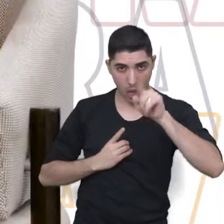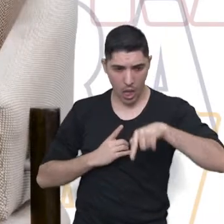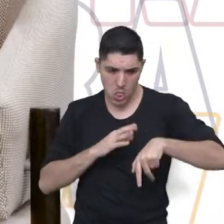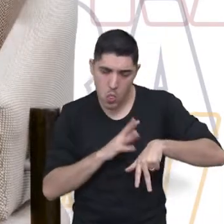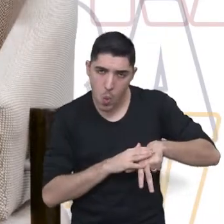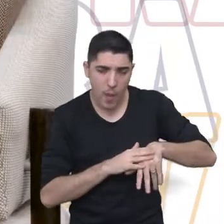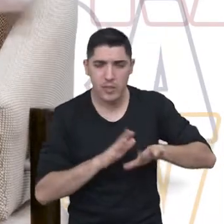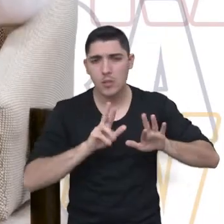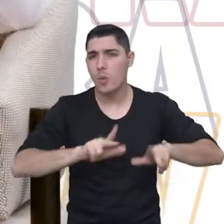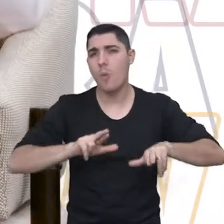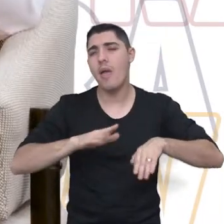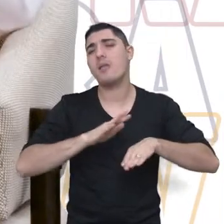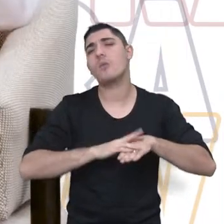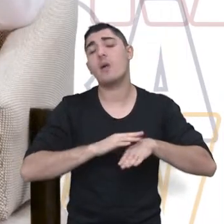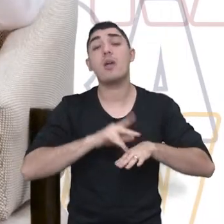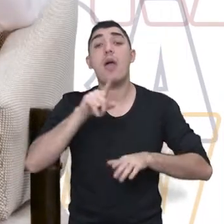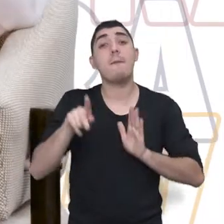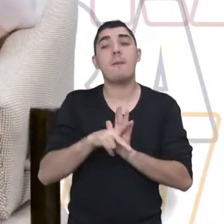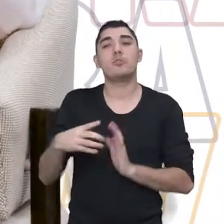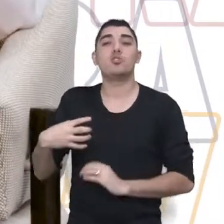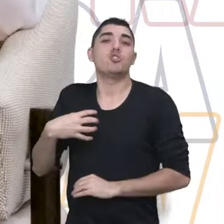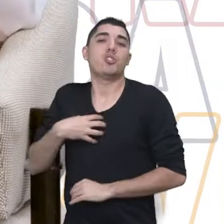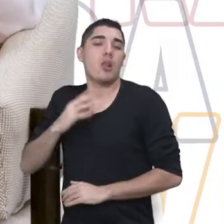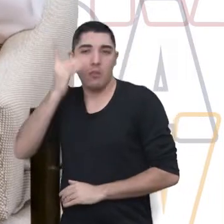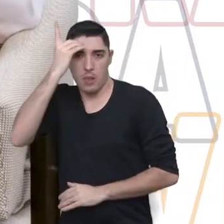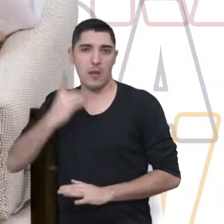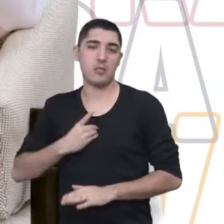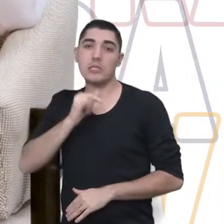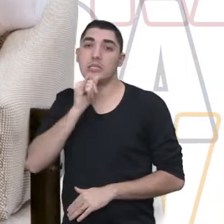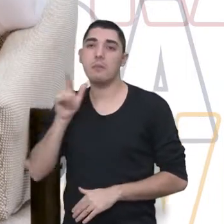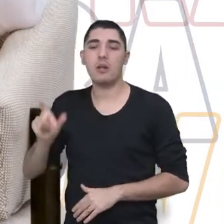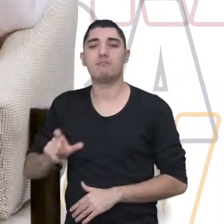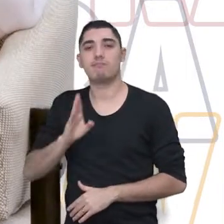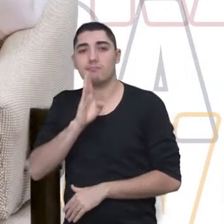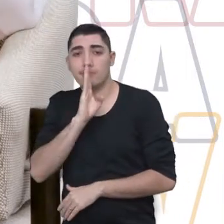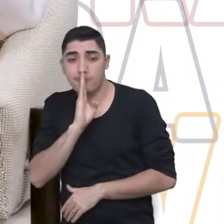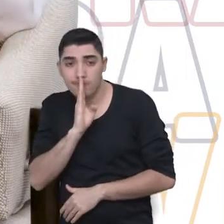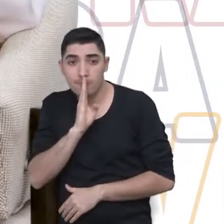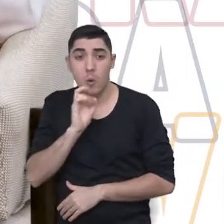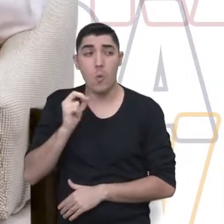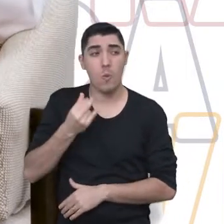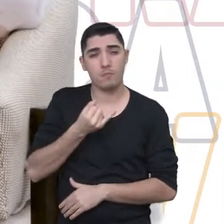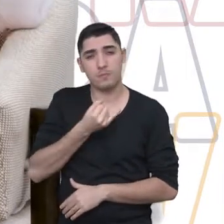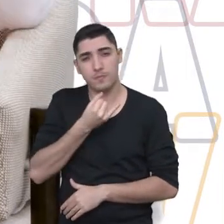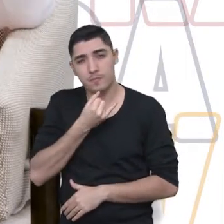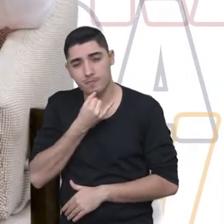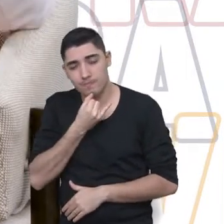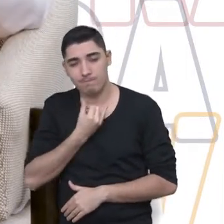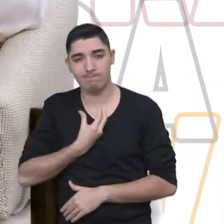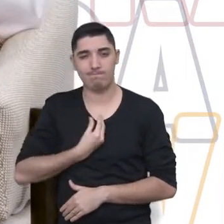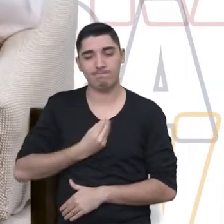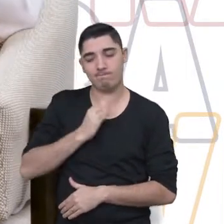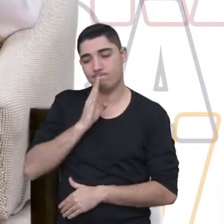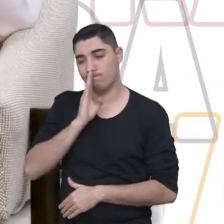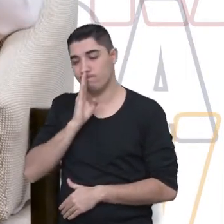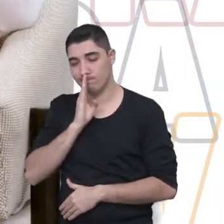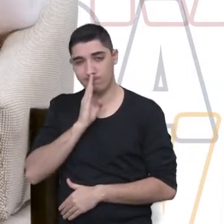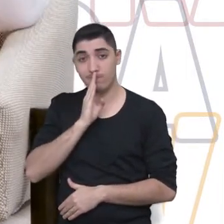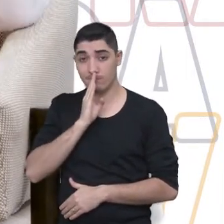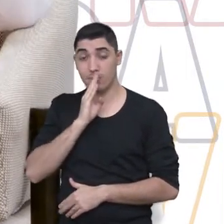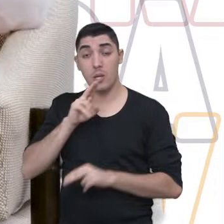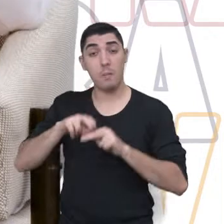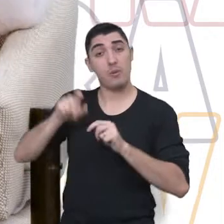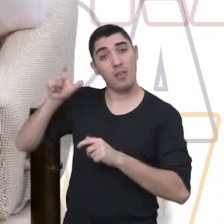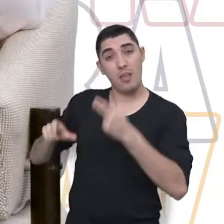doença. É o estado depressivo. Um aquietamento, uma tristeza mais perceptível.